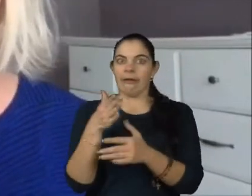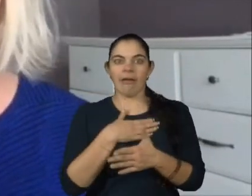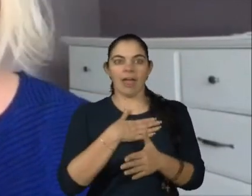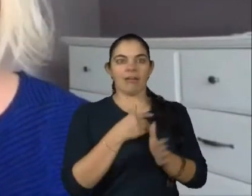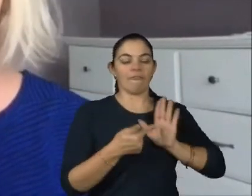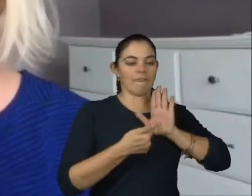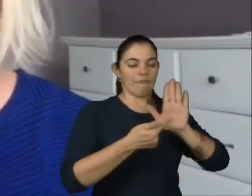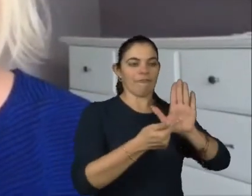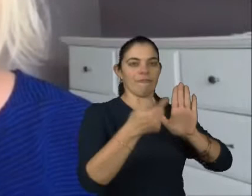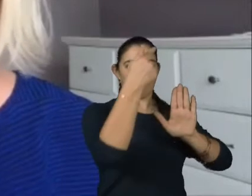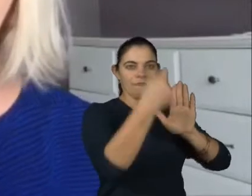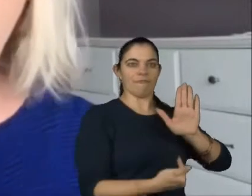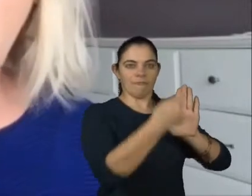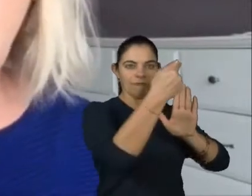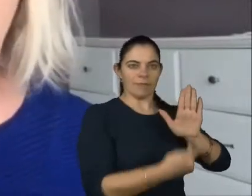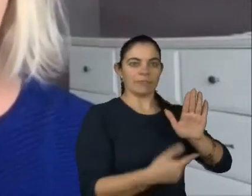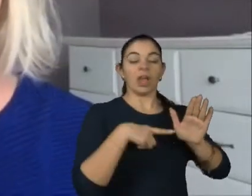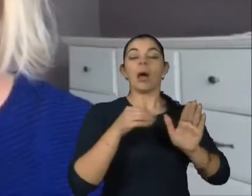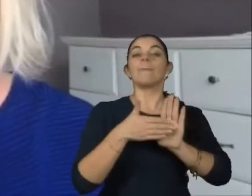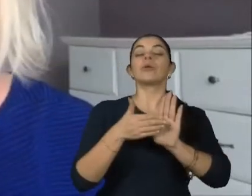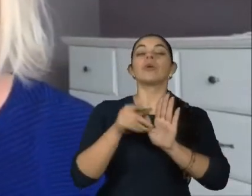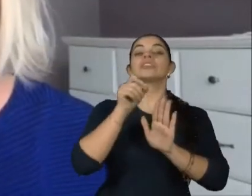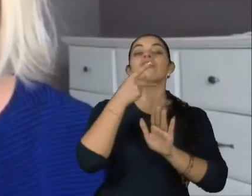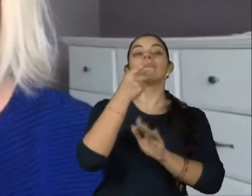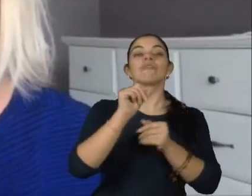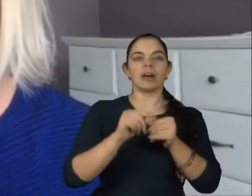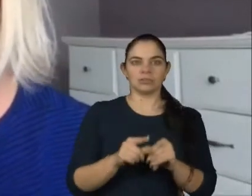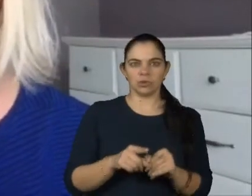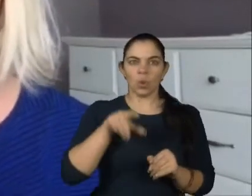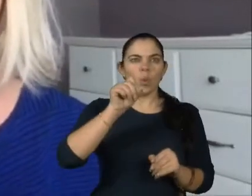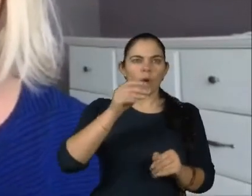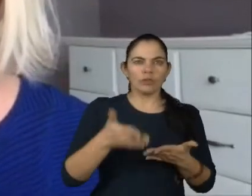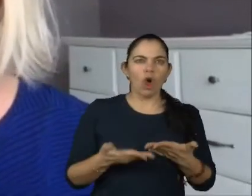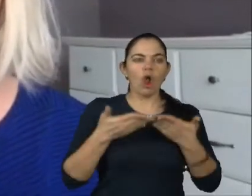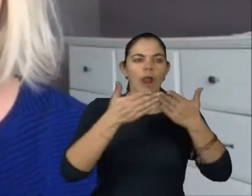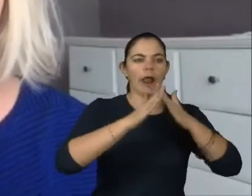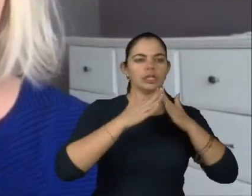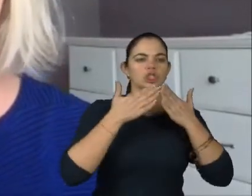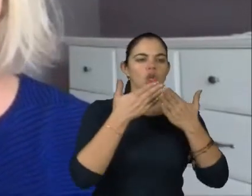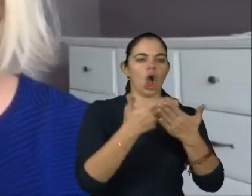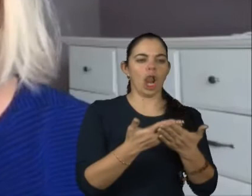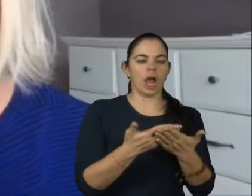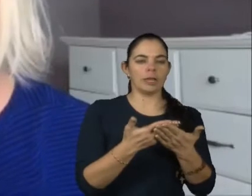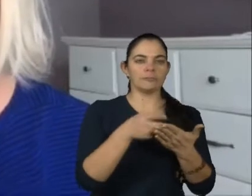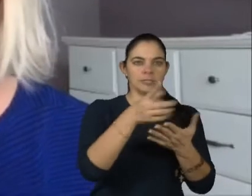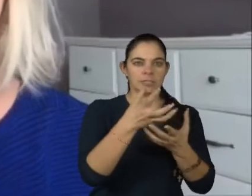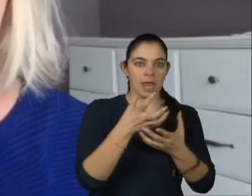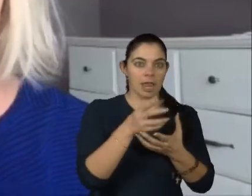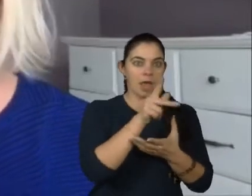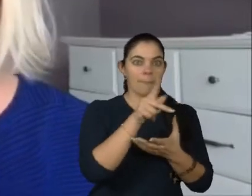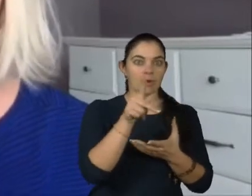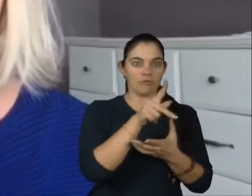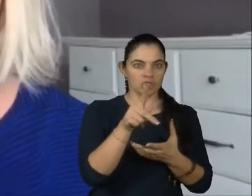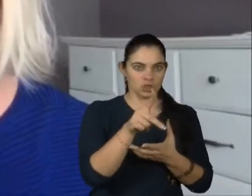ingenuidade, etc., a proposta que eu faço para vocês é o seguinte, quando vocês colocam seus filhos na escola, vocês querem que a professora